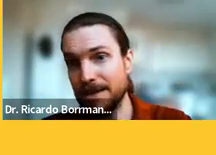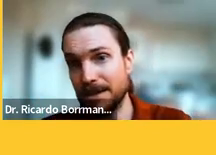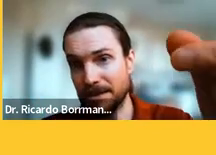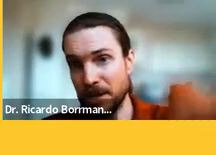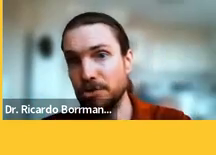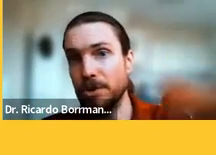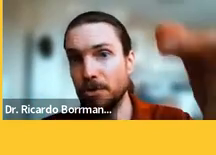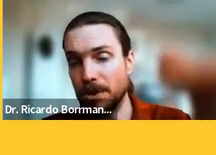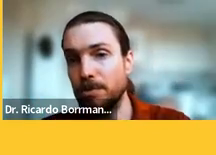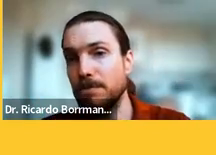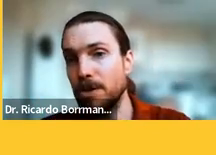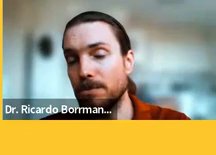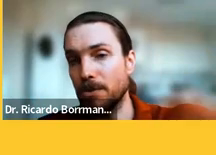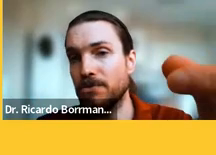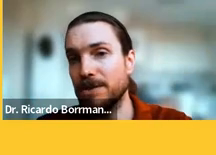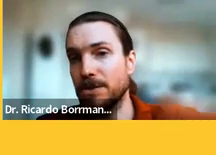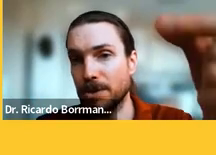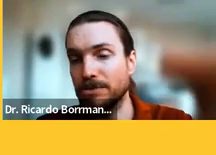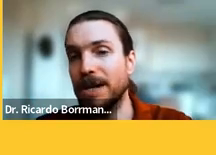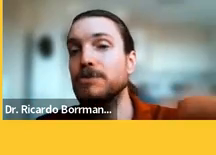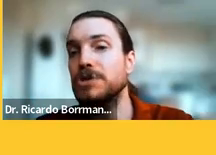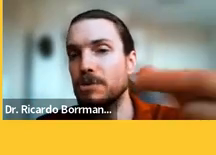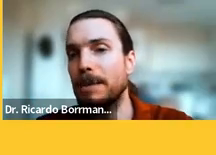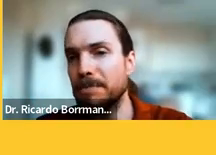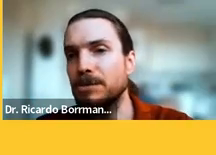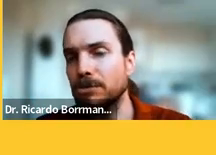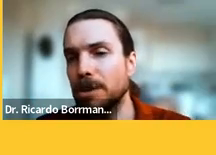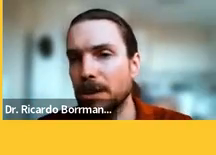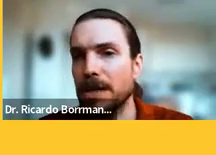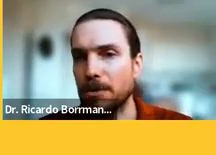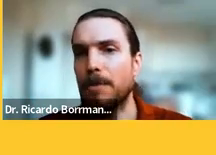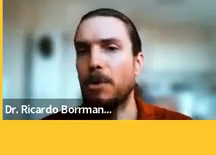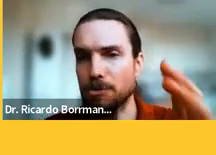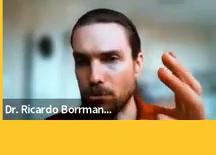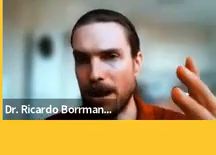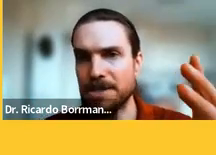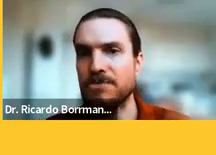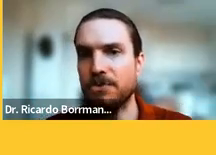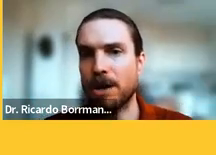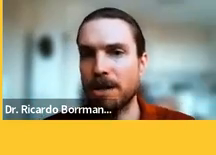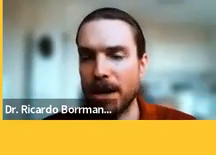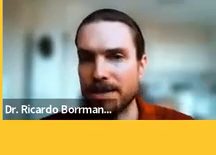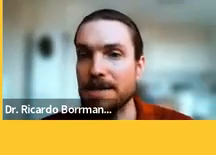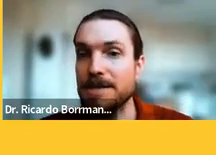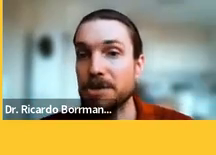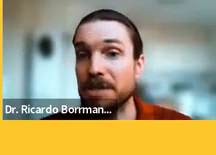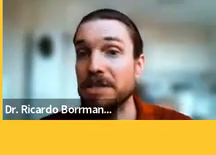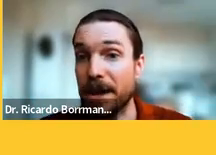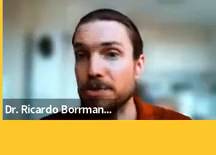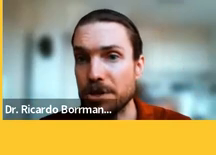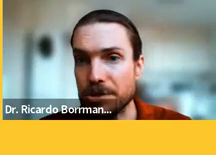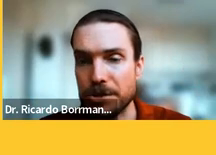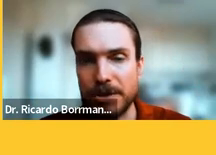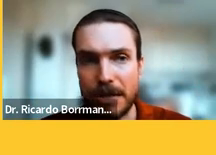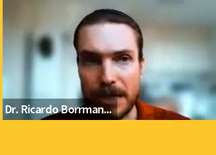Nesse texto, eu traduzi o capítulo que eu abordo com mais enfoque, essa recepção das